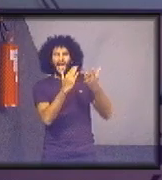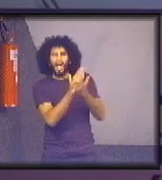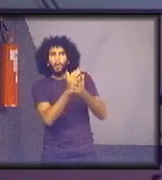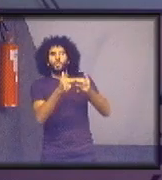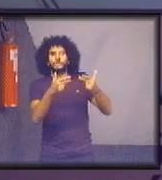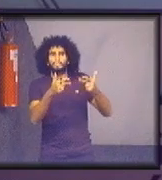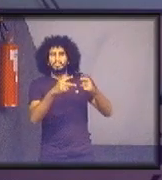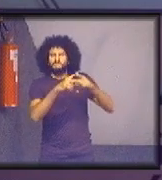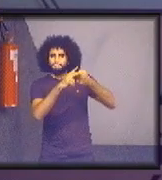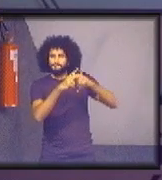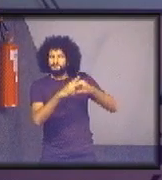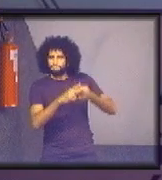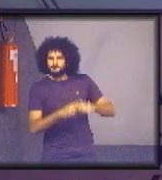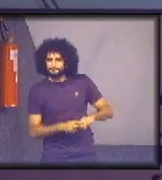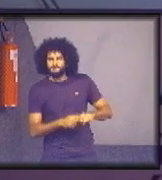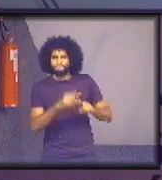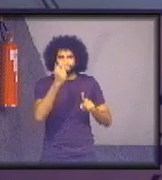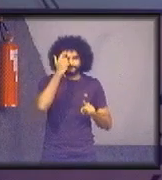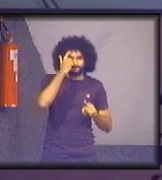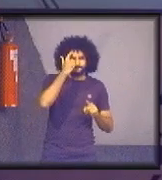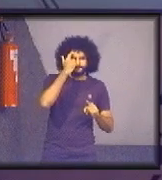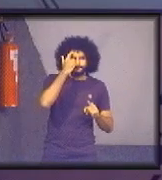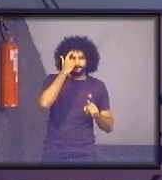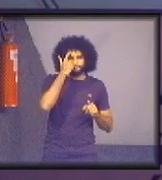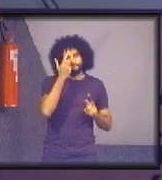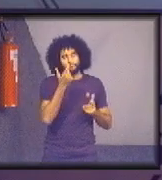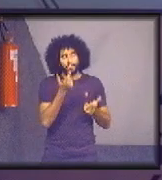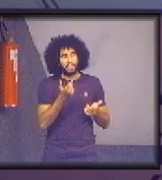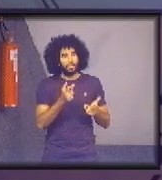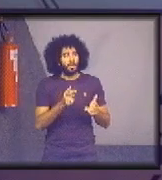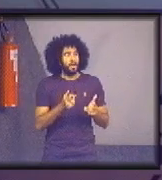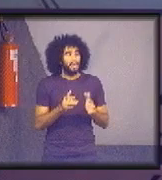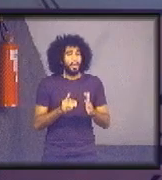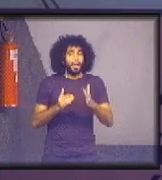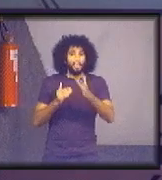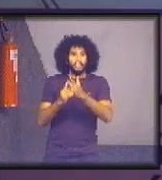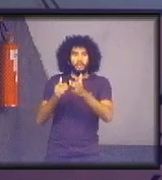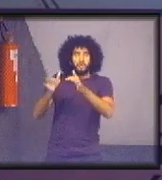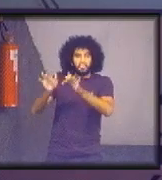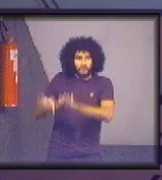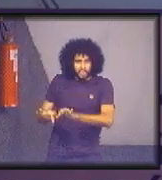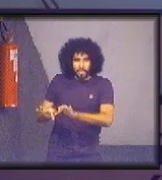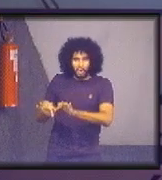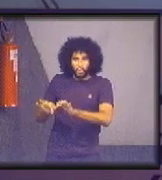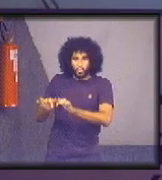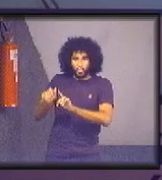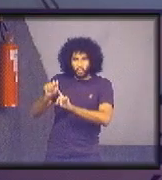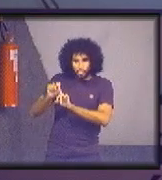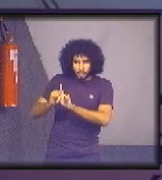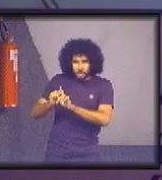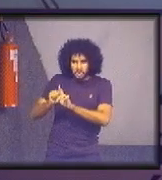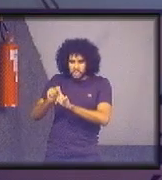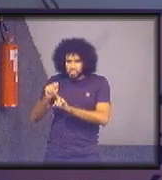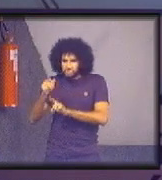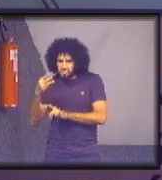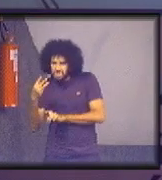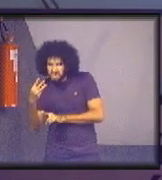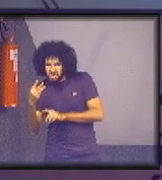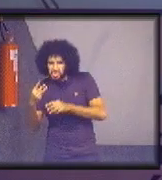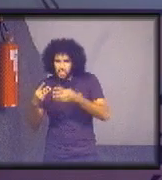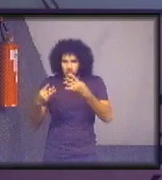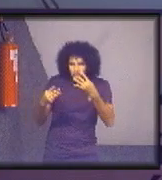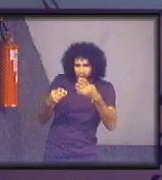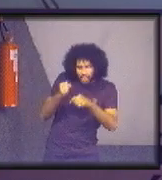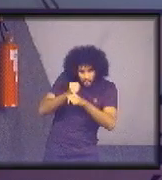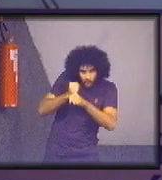coisas e pretendemos até o final de três ou quatro anos no máximo cobrir